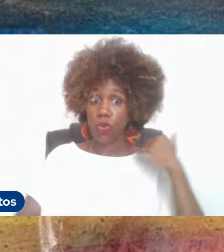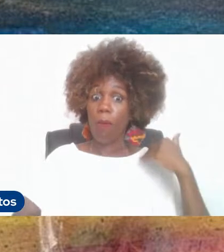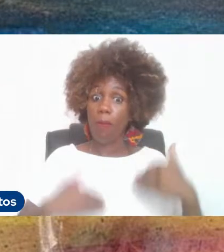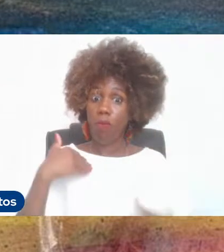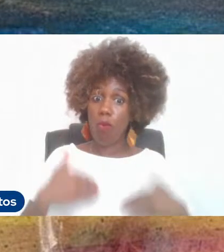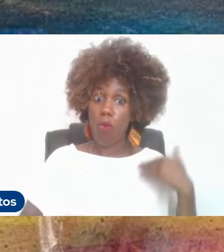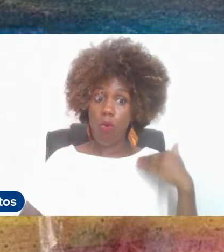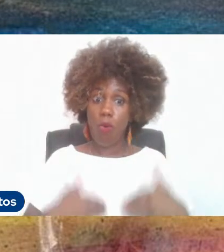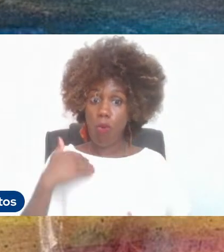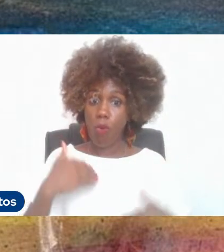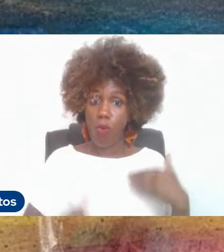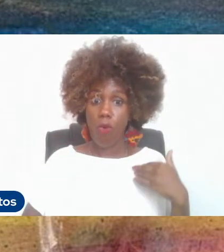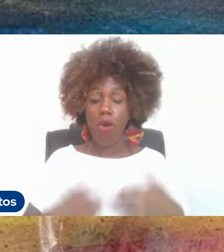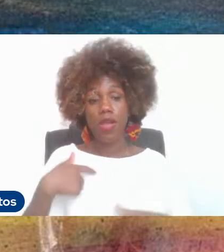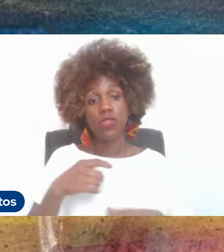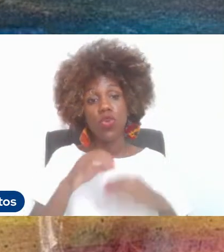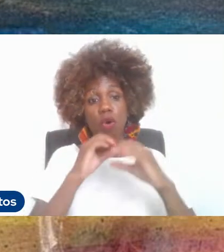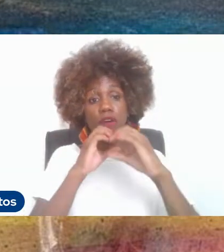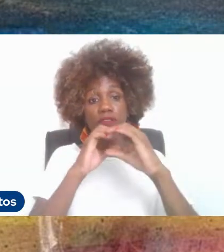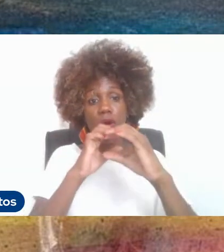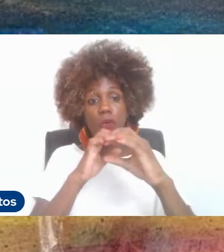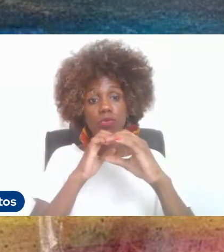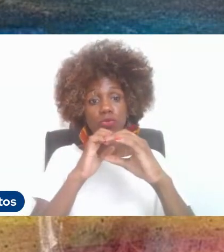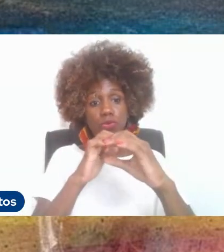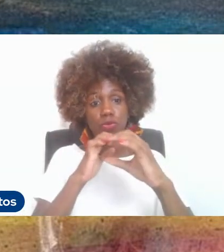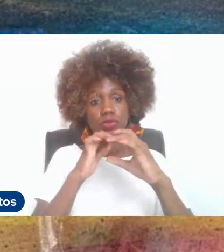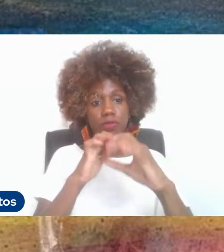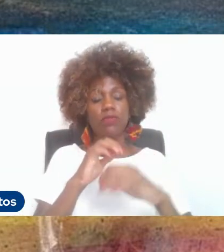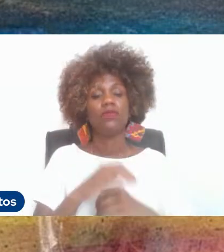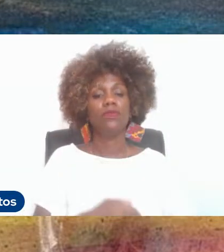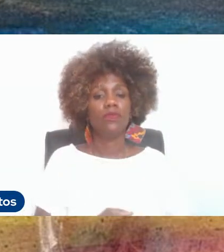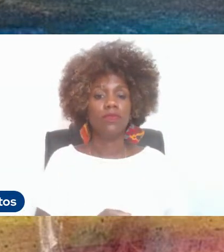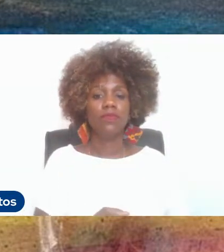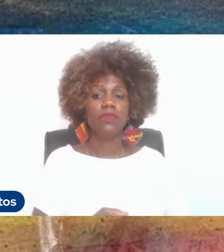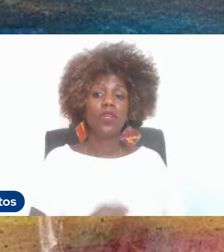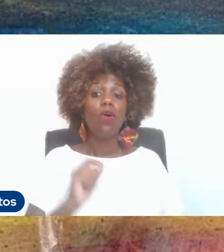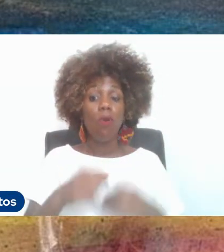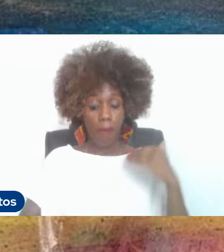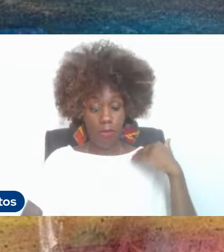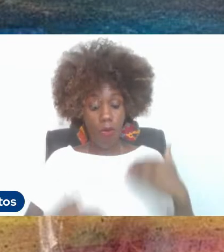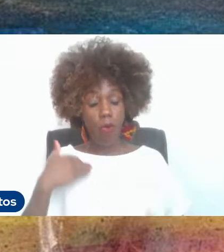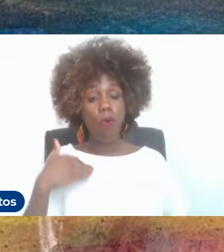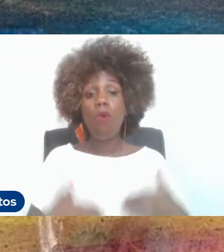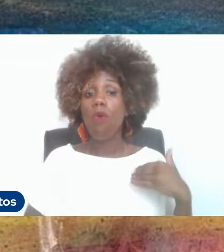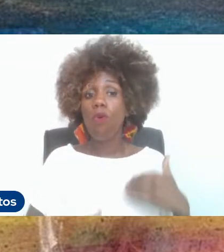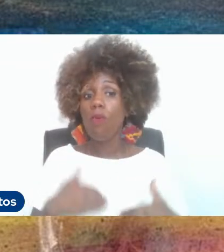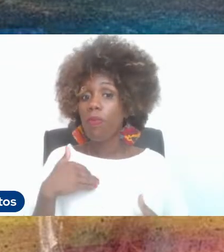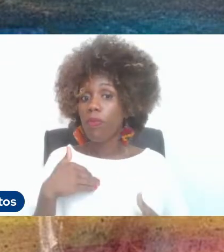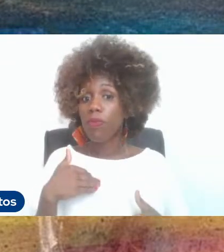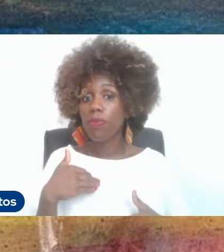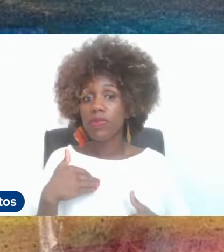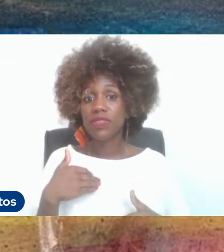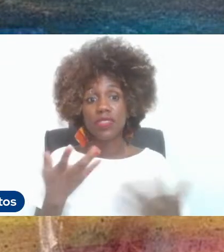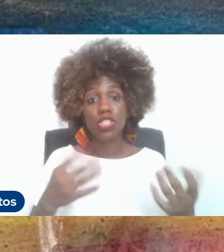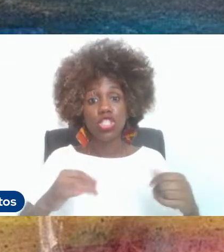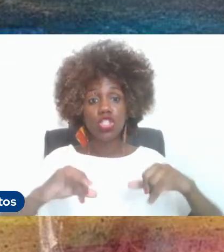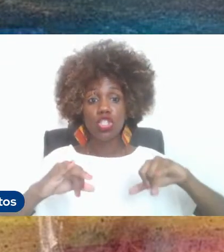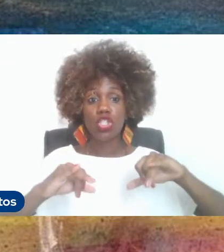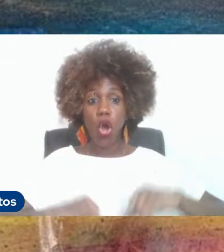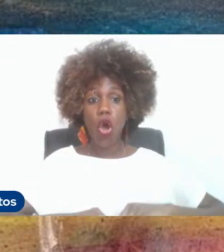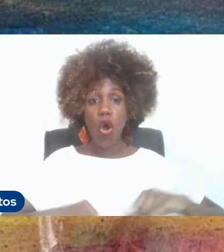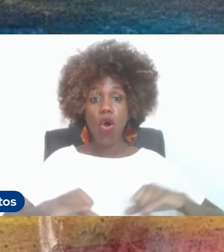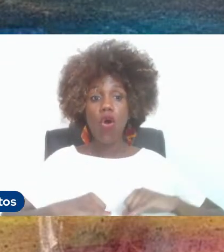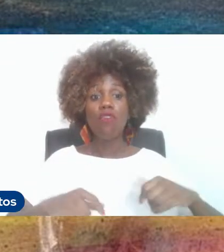Enquanto flautista, o que ele sofre, digamos assim,